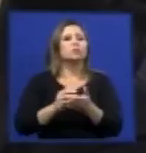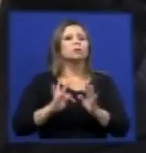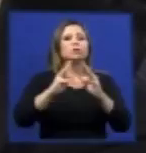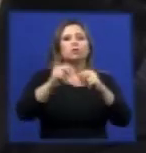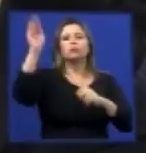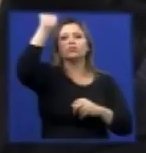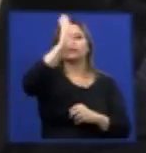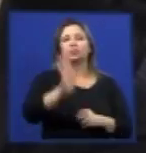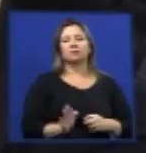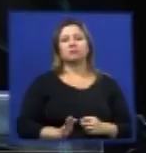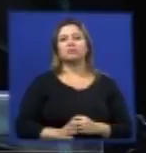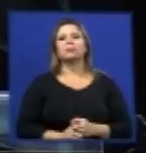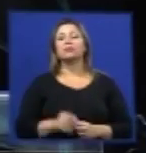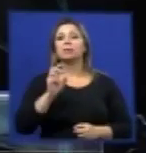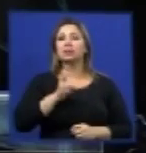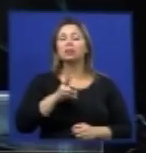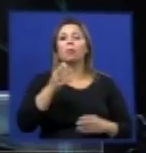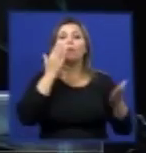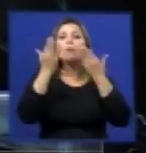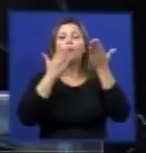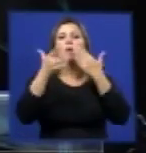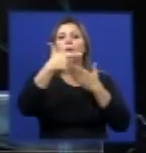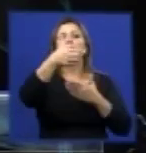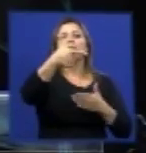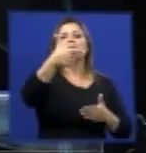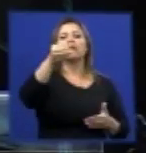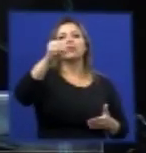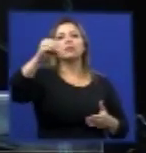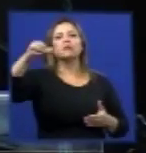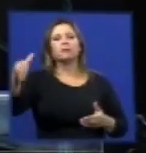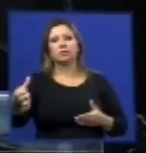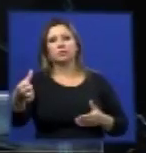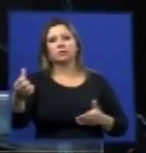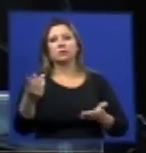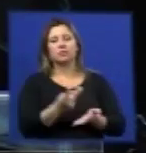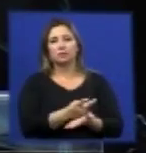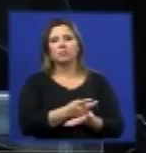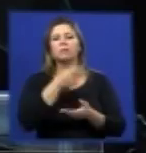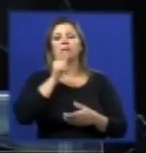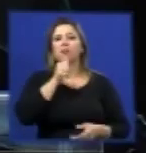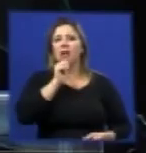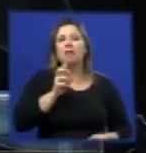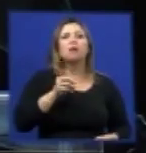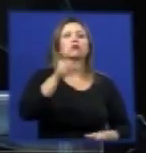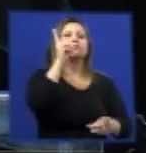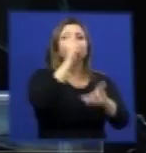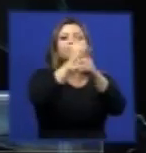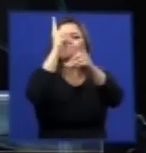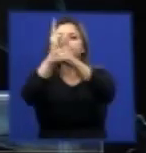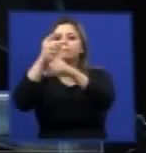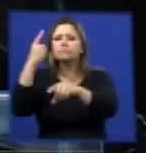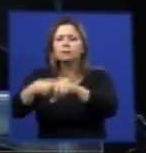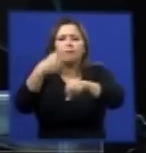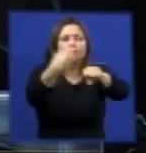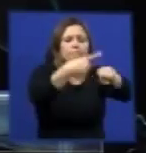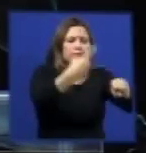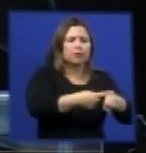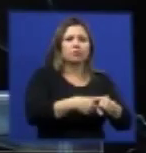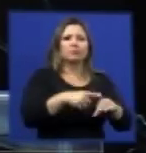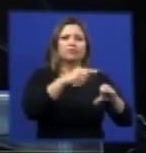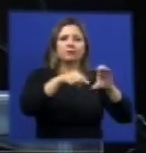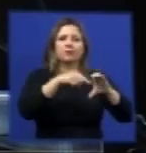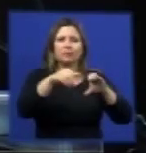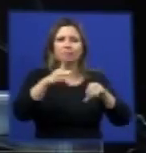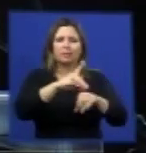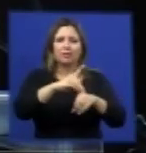por último fazendo um comparativo com 2006 continua você encontrando depósitos com a Aedes aegypti nessas áreas